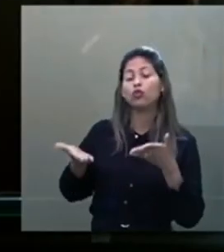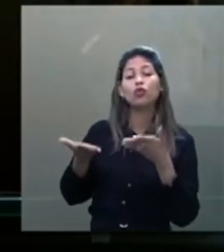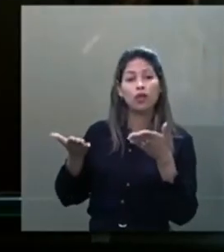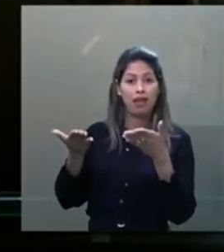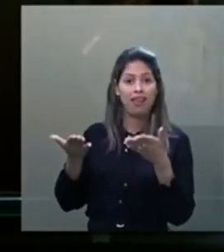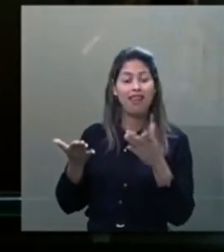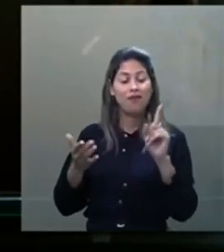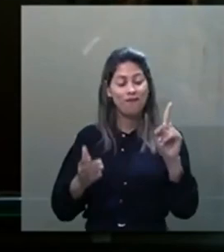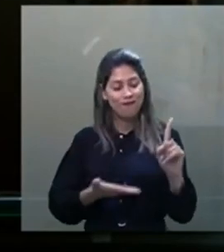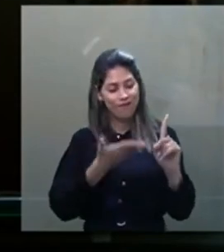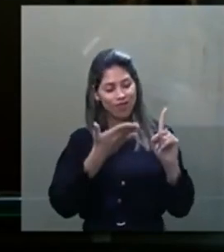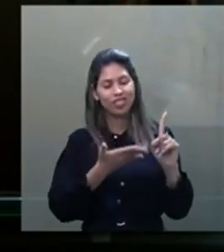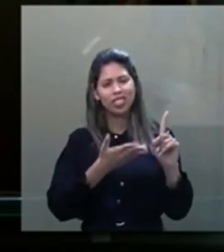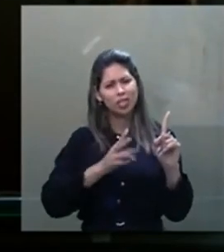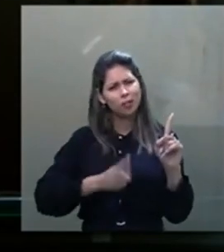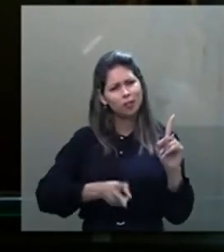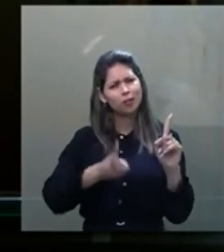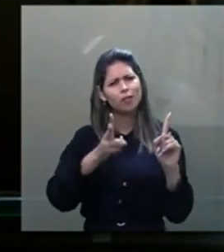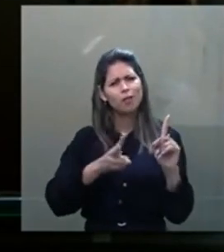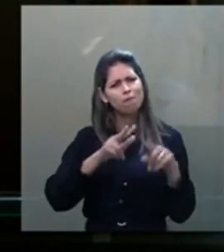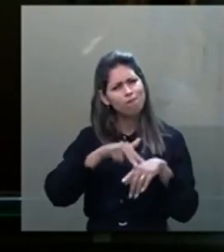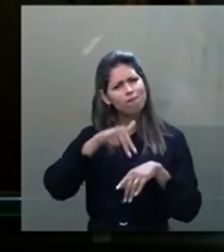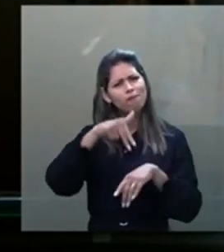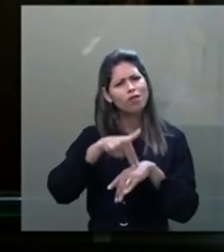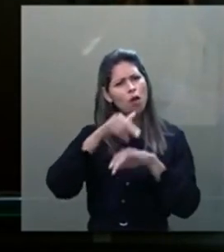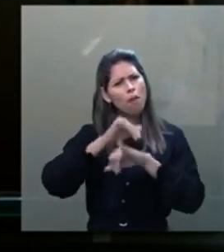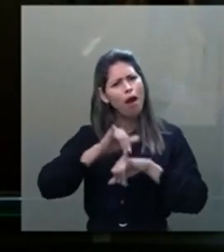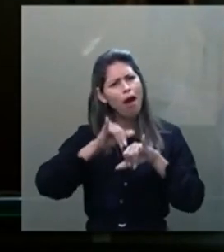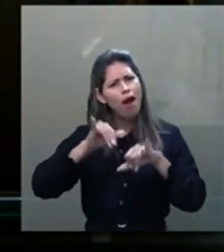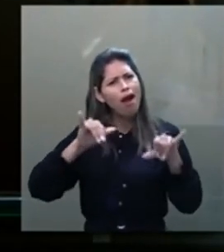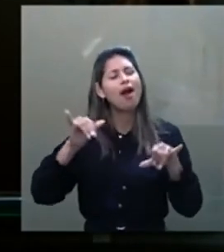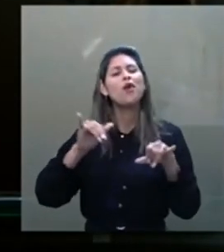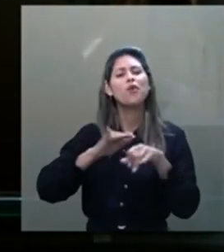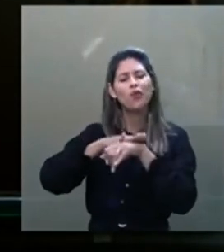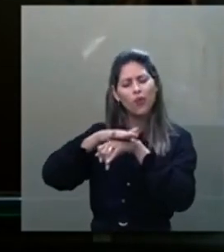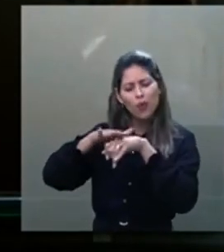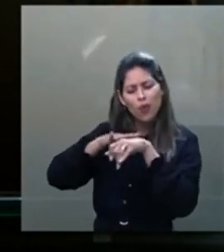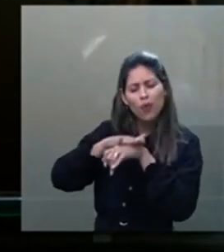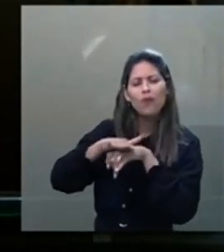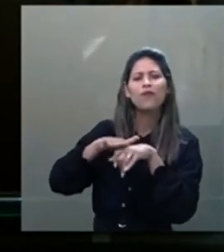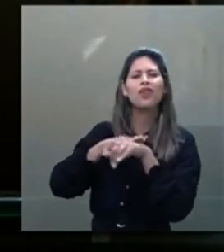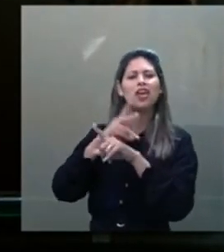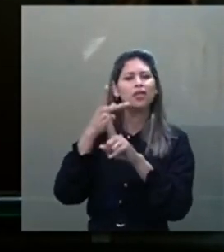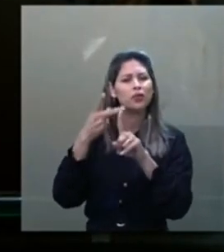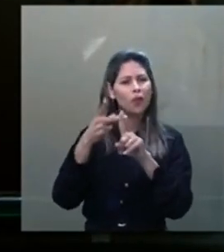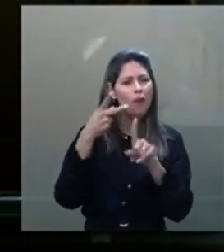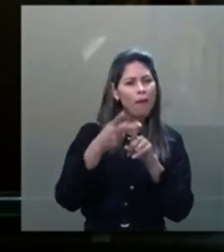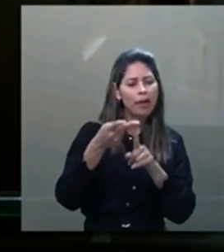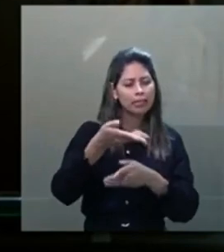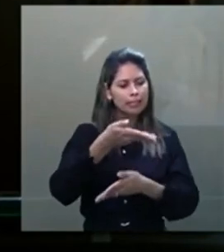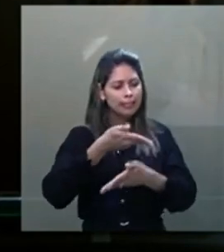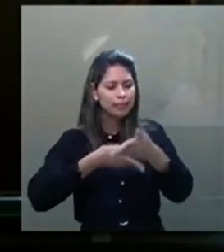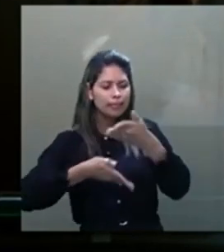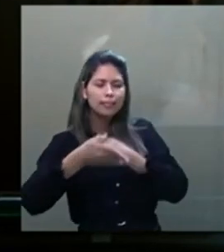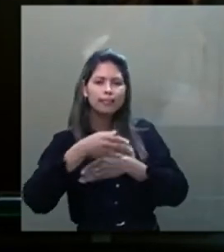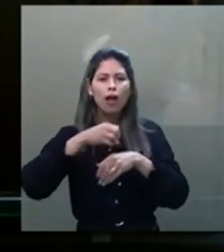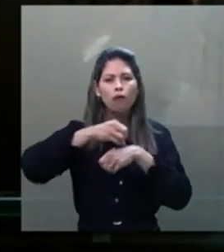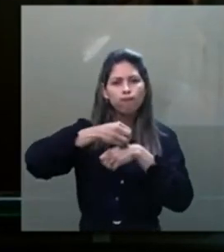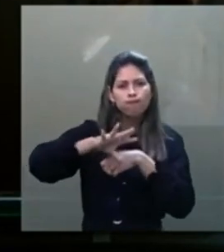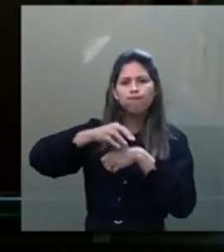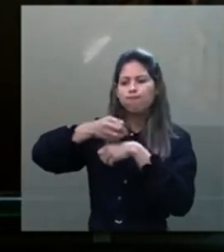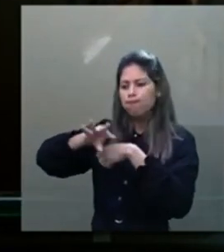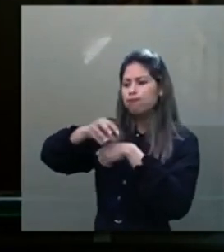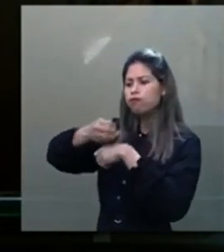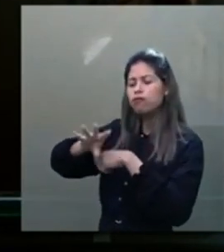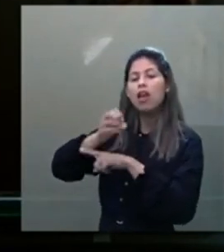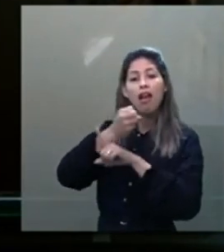levanta as pautas importantes do Cristo, conversa com os parlamentares, articula a sociedade, para que não se